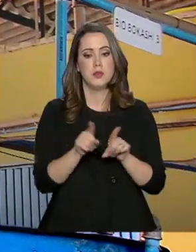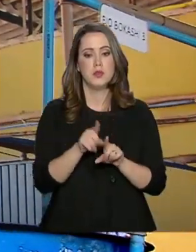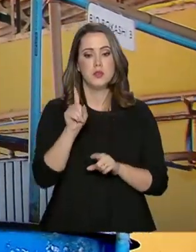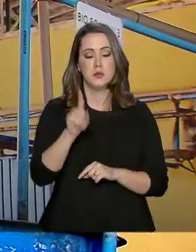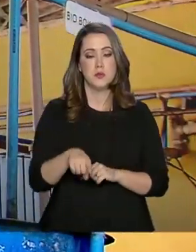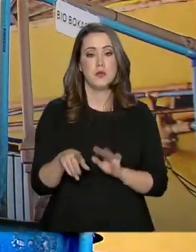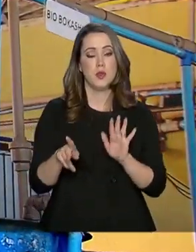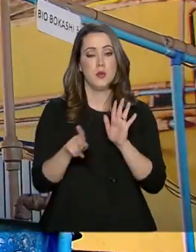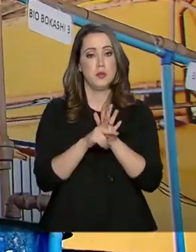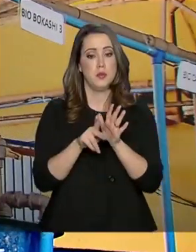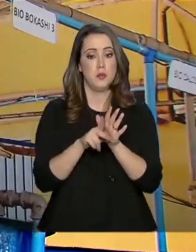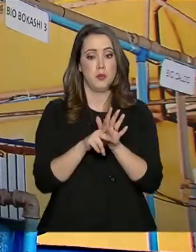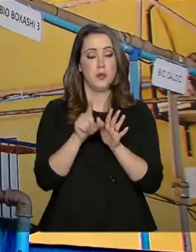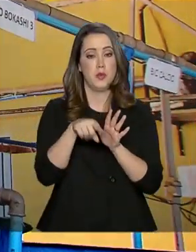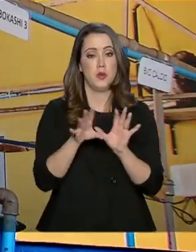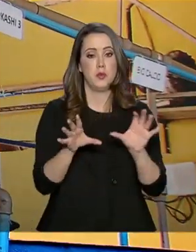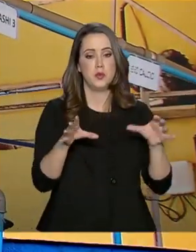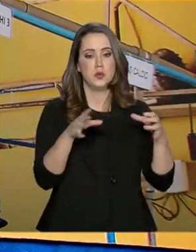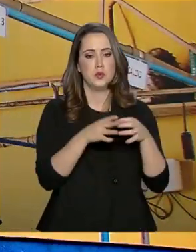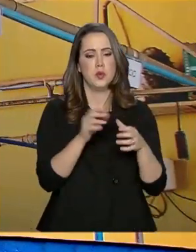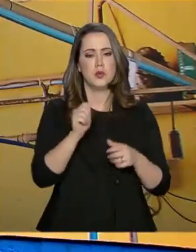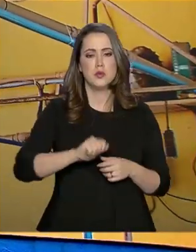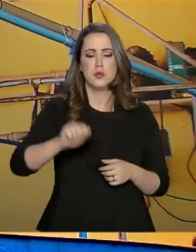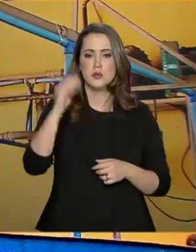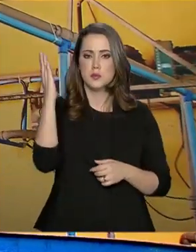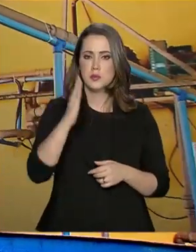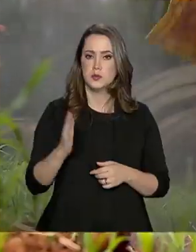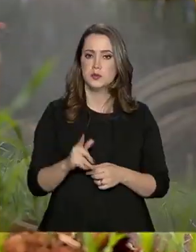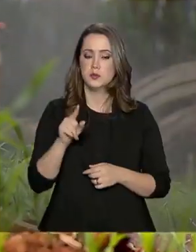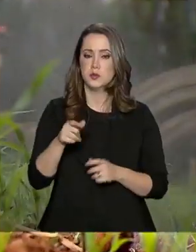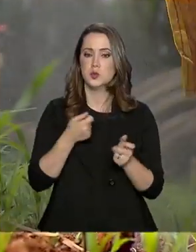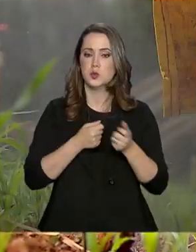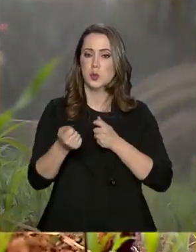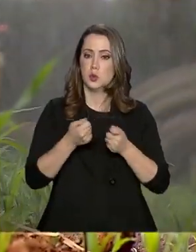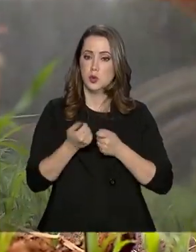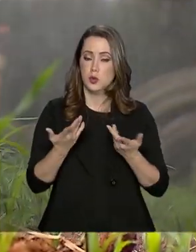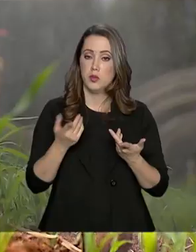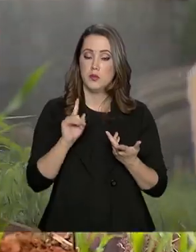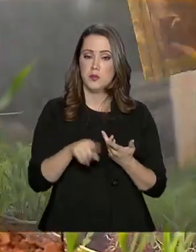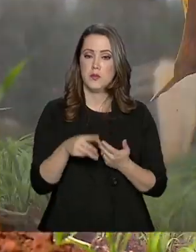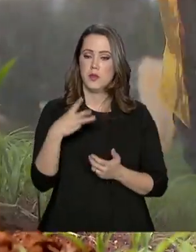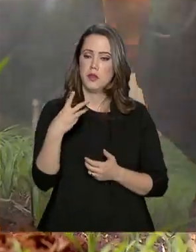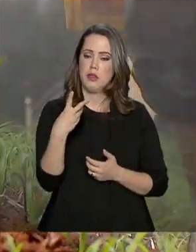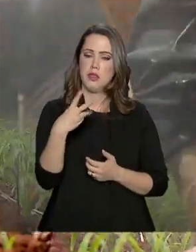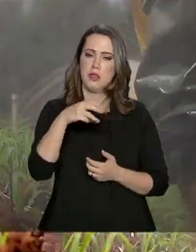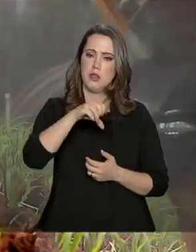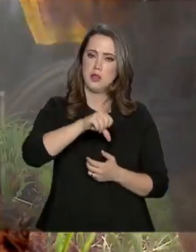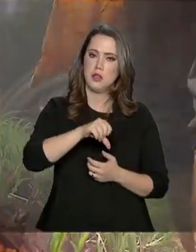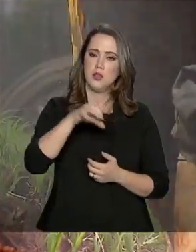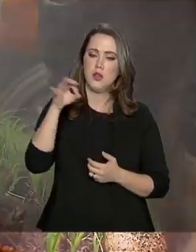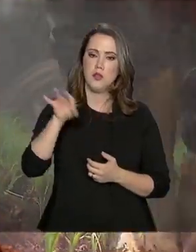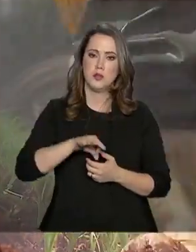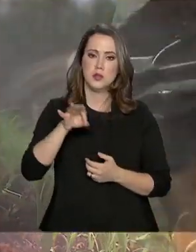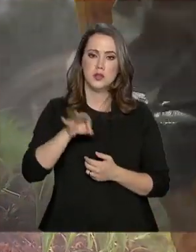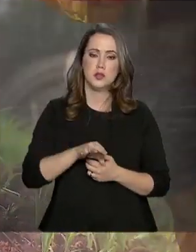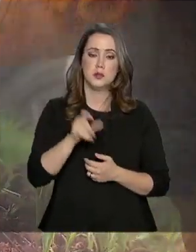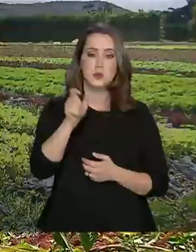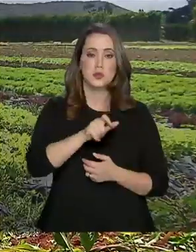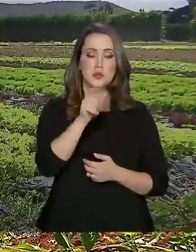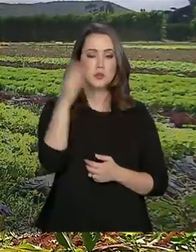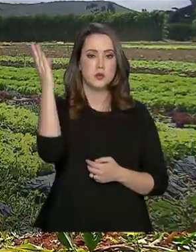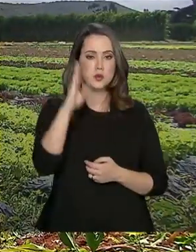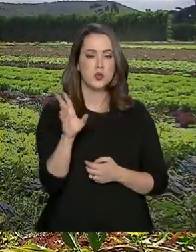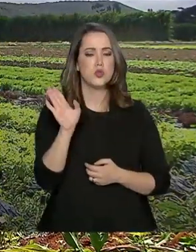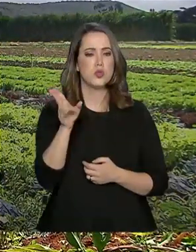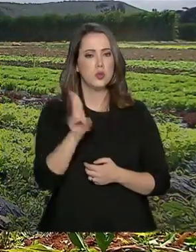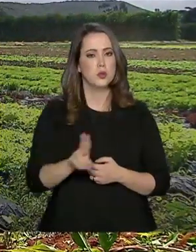da Associação Brasileira das Empresas de Controle Biológico, atualmente, 39% dos produtores brasileiros